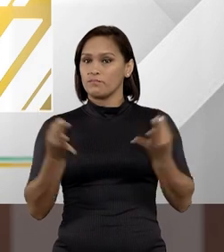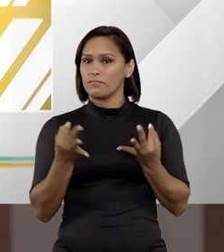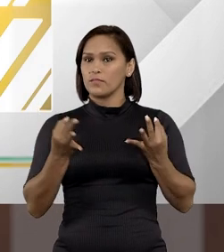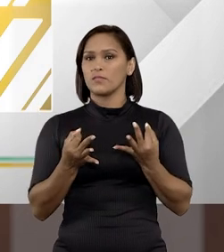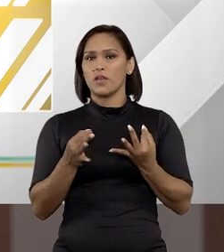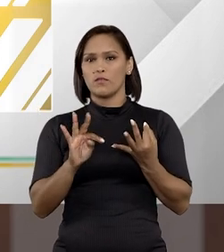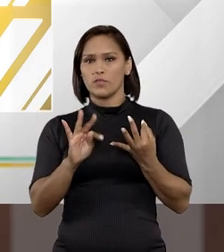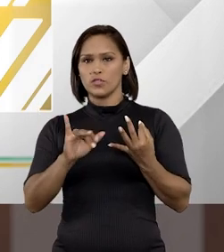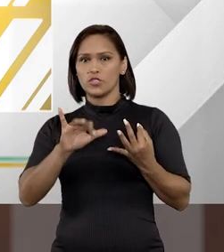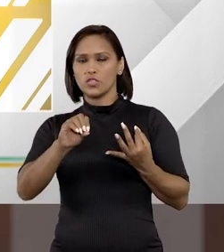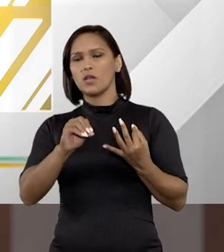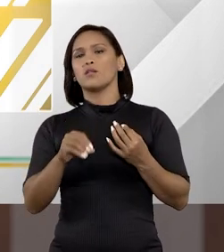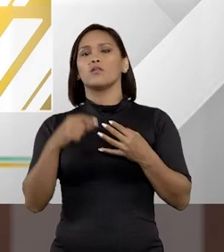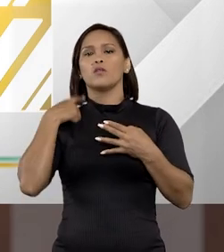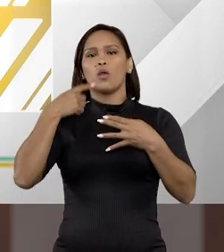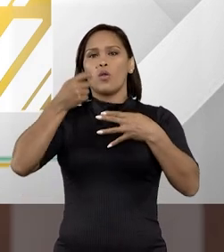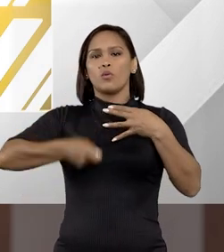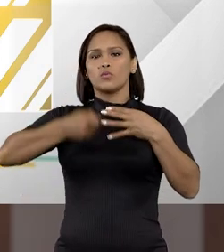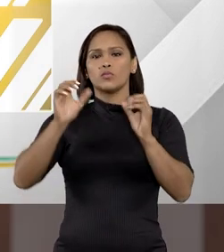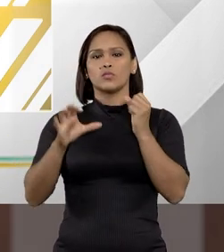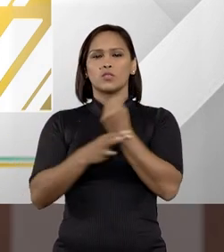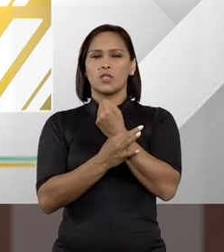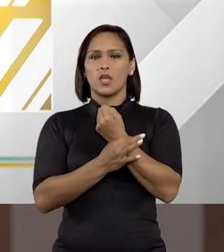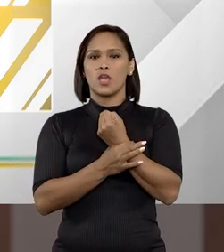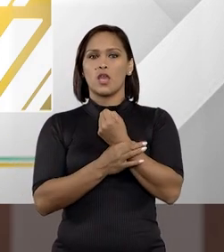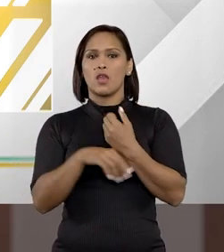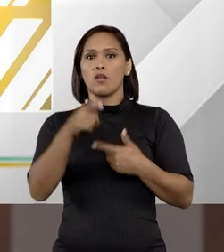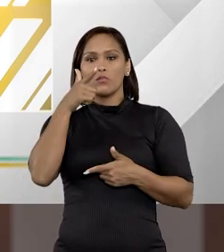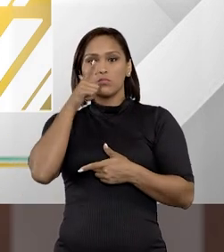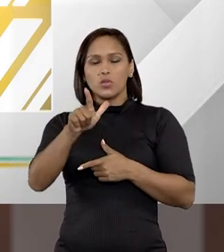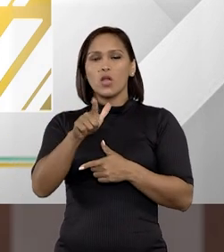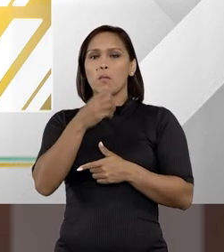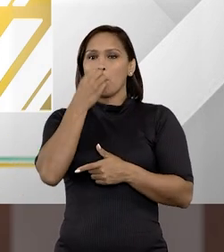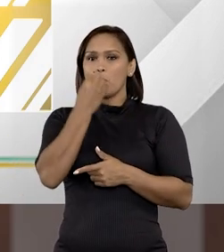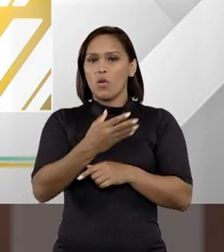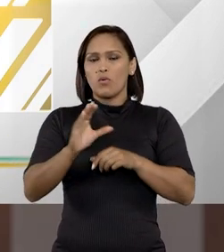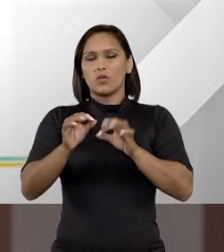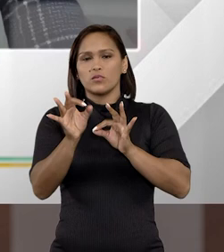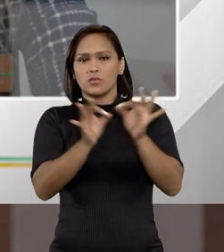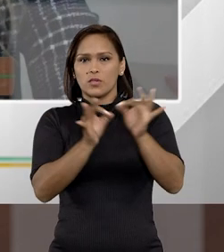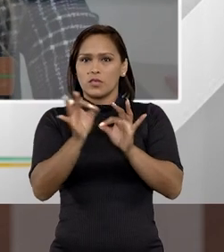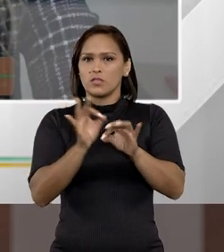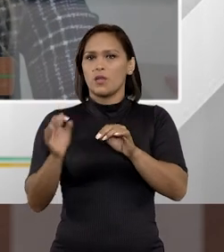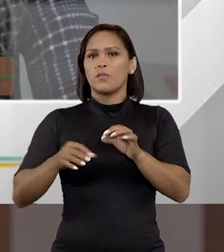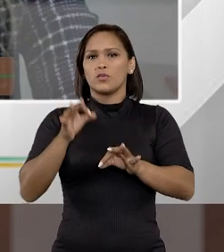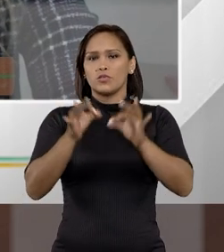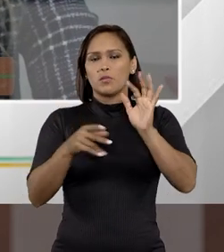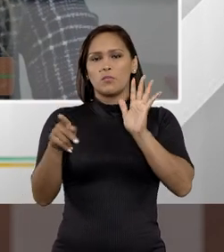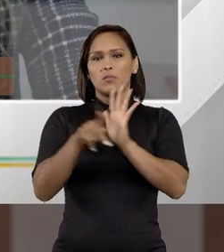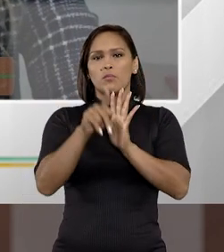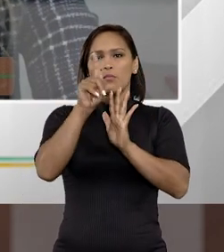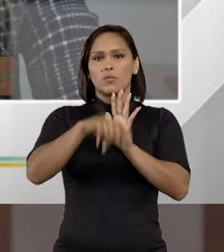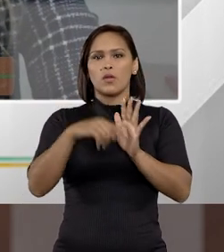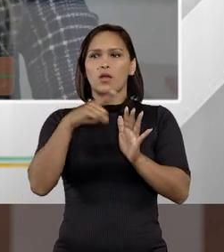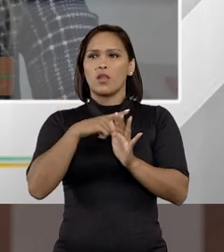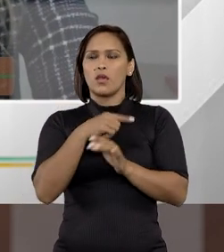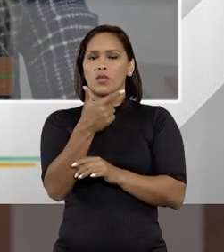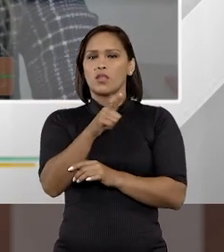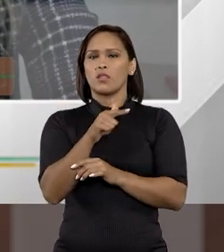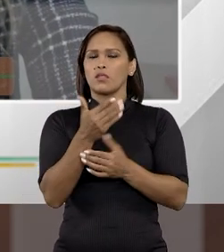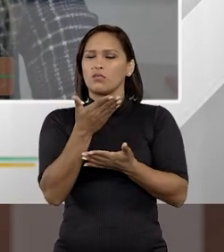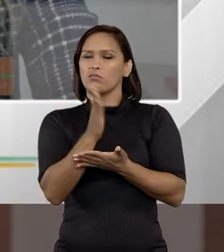Perfeito, Thiago. O juiz de garantias é uma grande conquista, na minha opinião, do nosso ordenamento. Muito embora, aí,